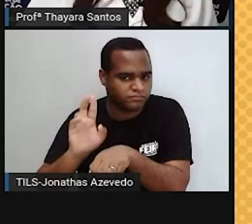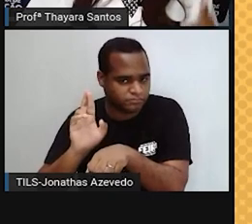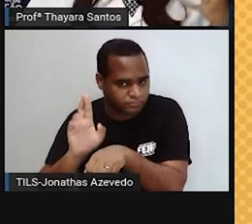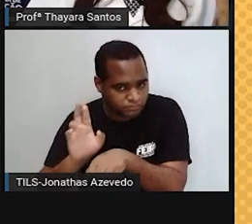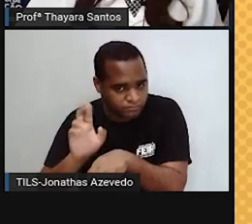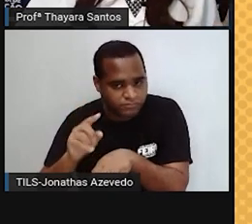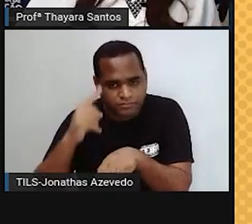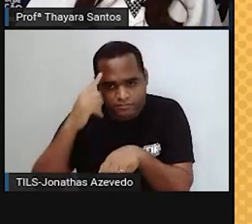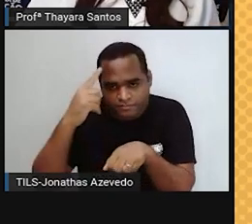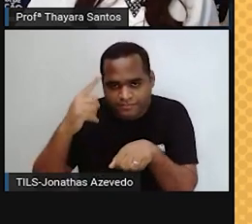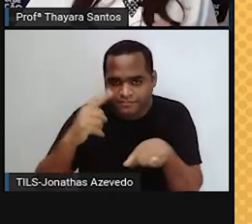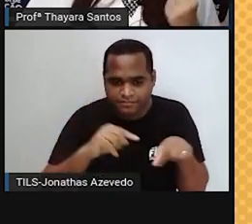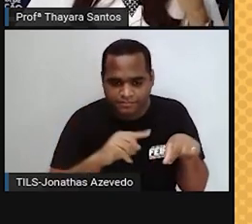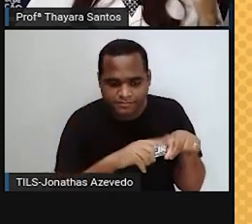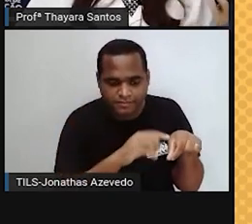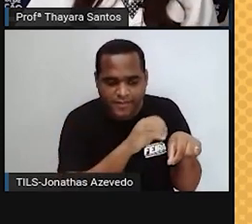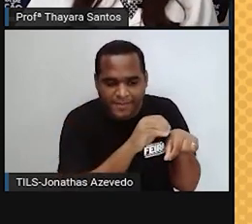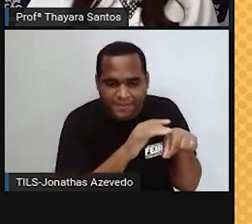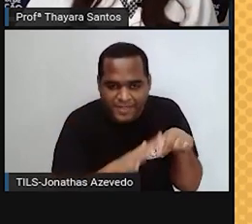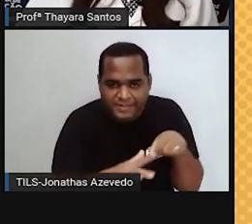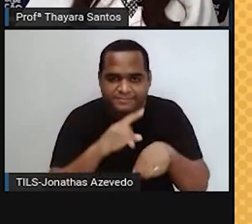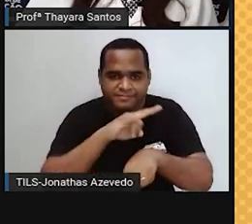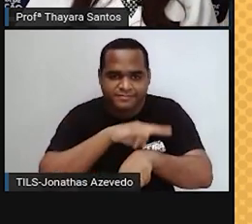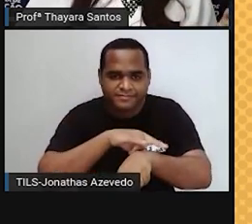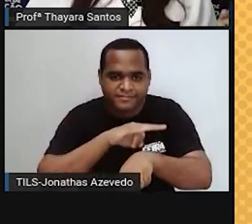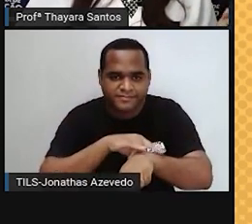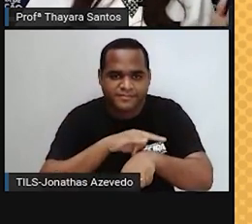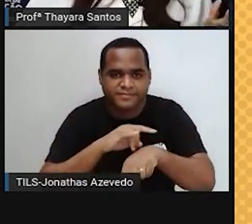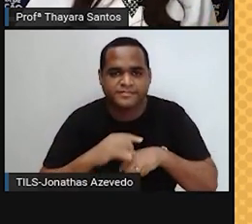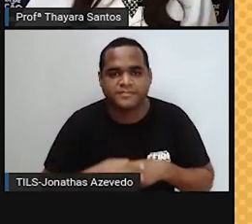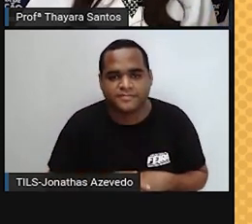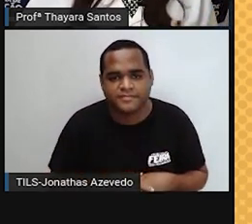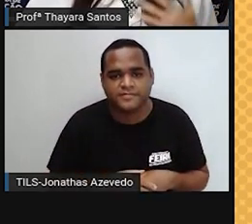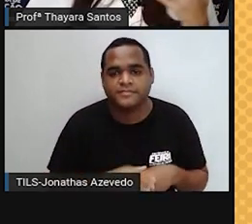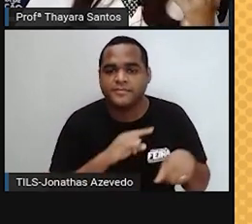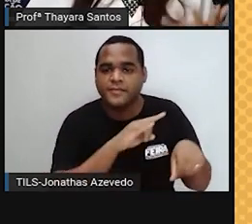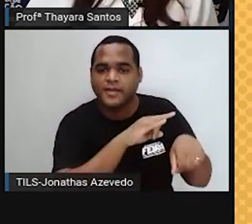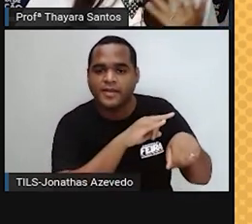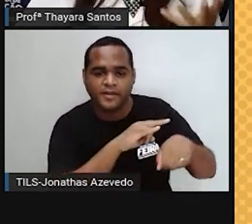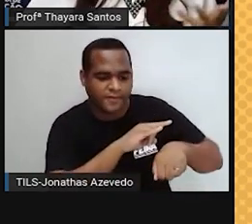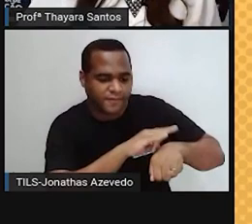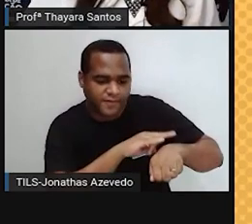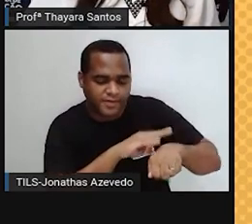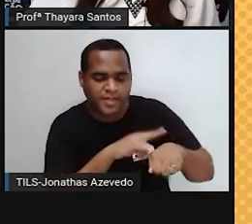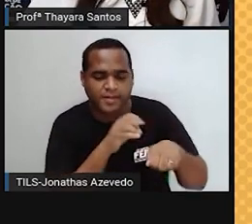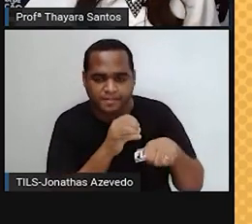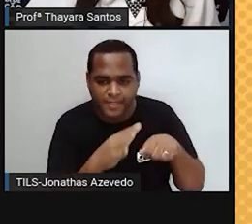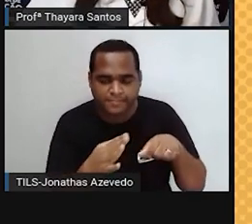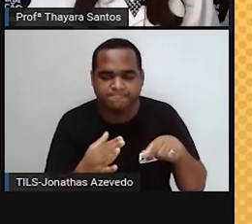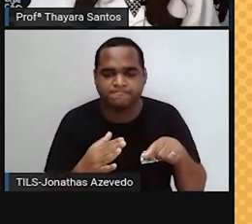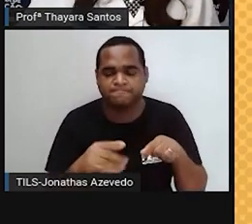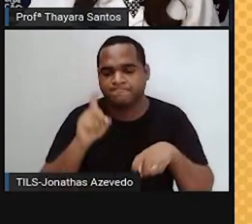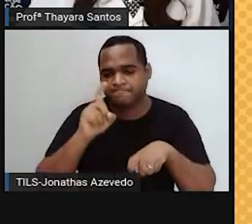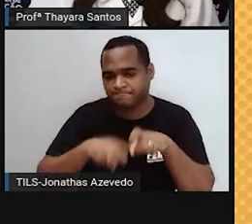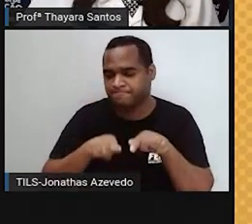função excretora, que é eliminar a urina, e aqui a gente tem o canal vaginal, que tem a função reprodutiva.